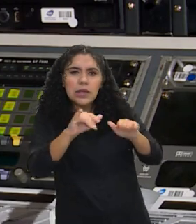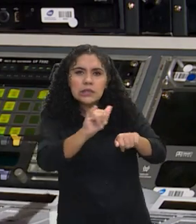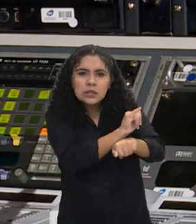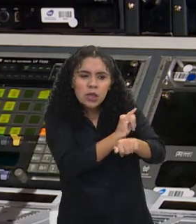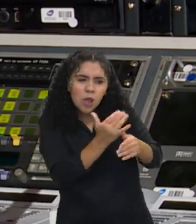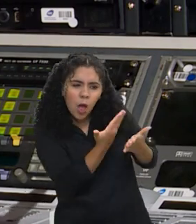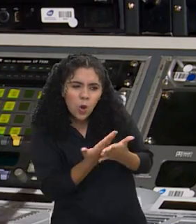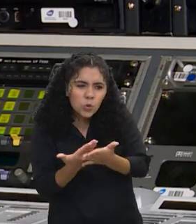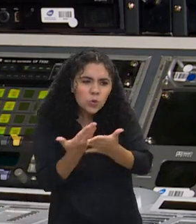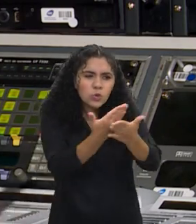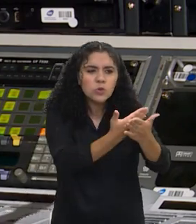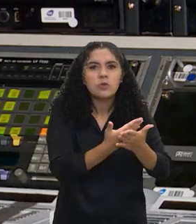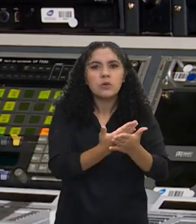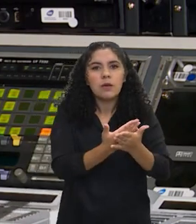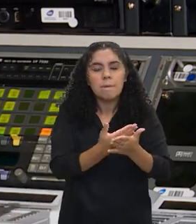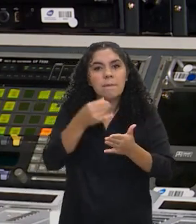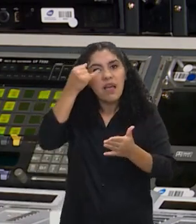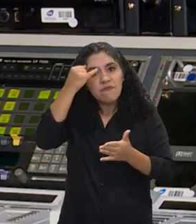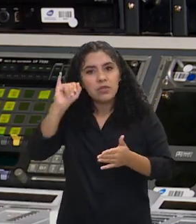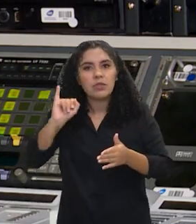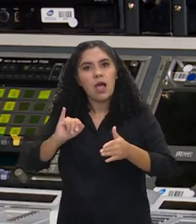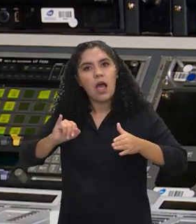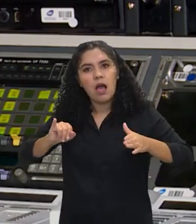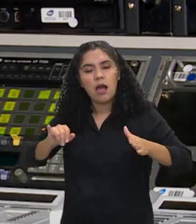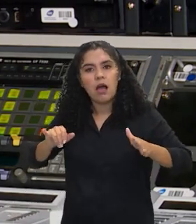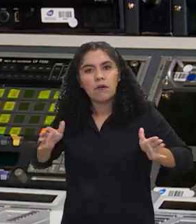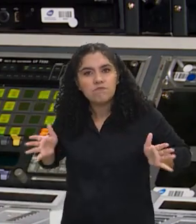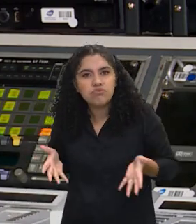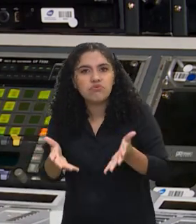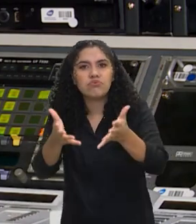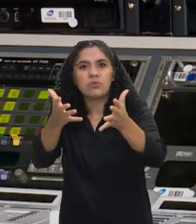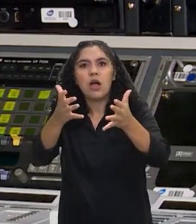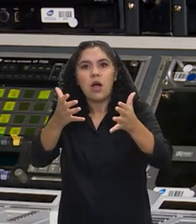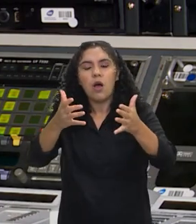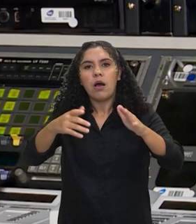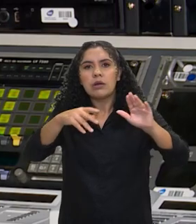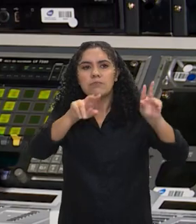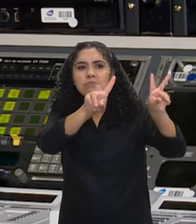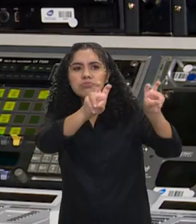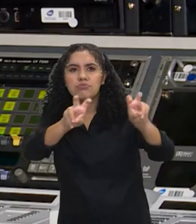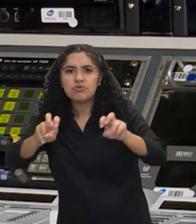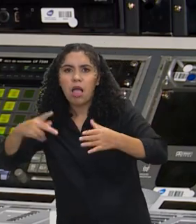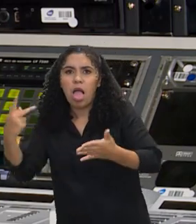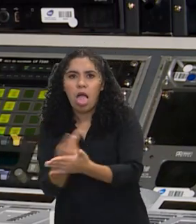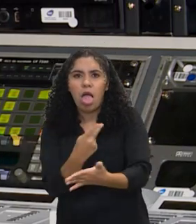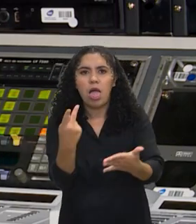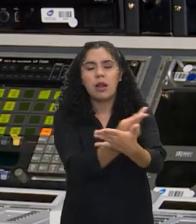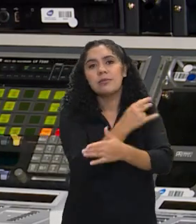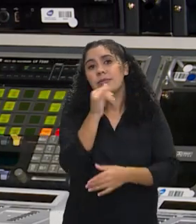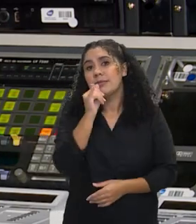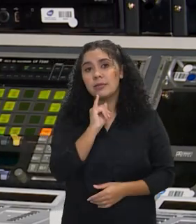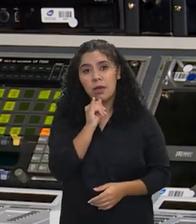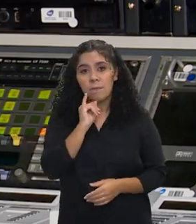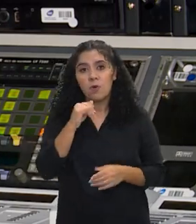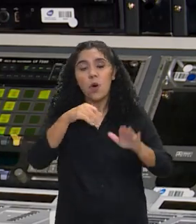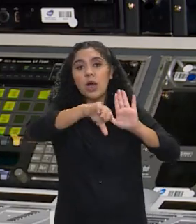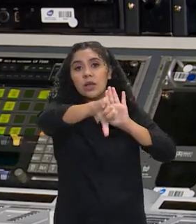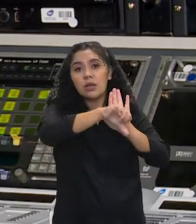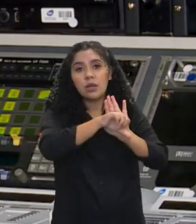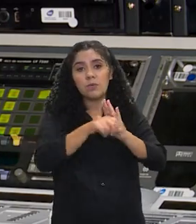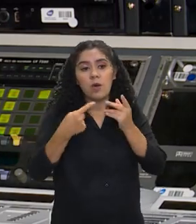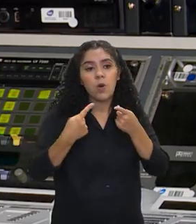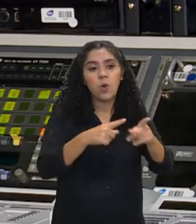para que não promovam conteúdos ilegais, conteúdos que já são ilegais. O eu estou querendo dizer? Crimes contra criança e adolescente,